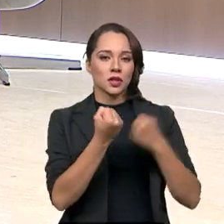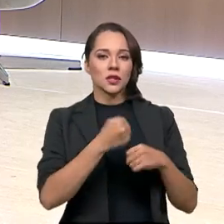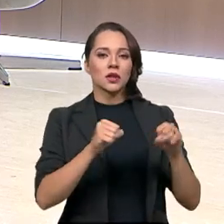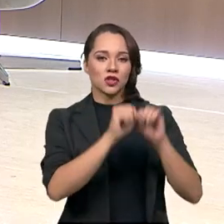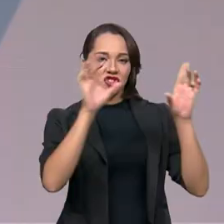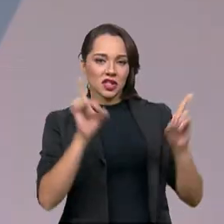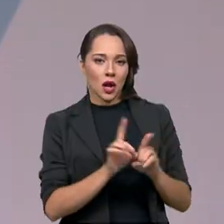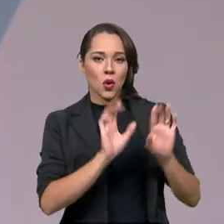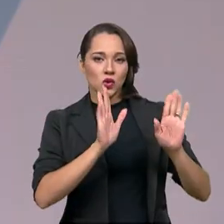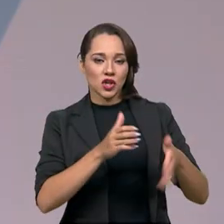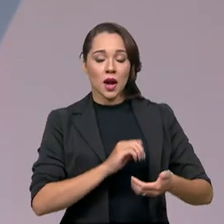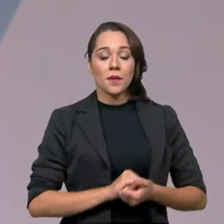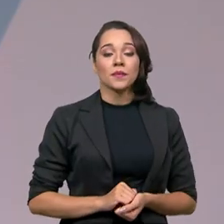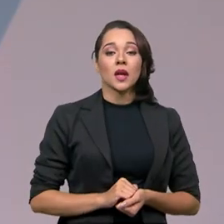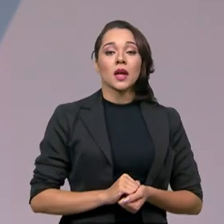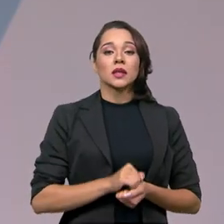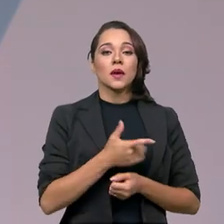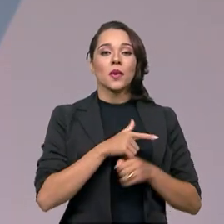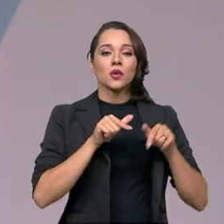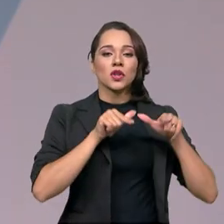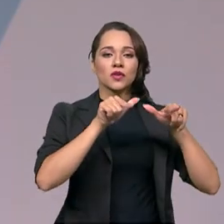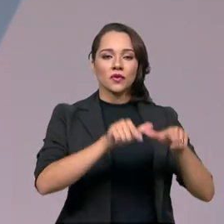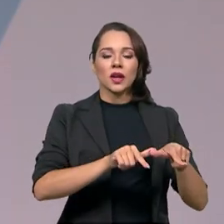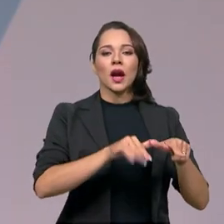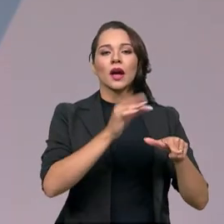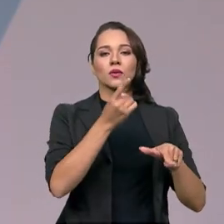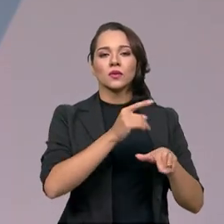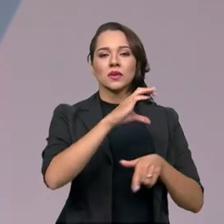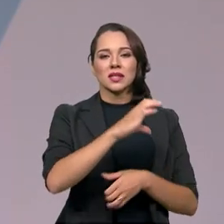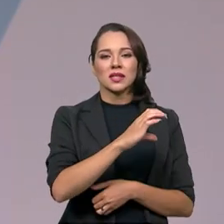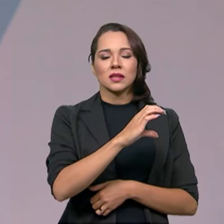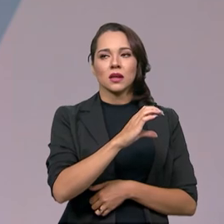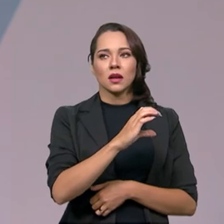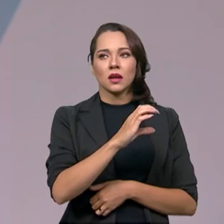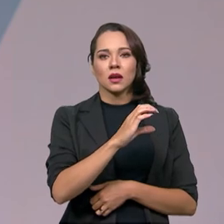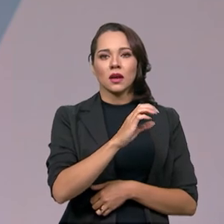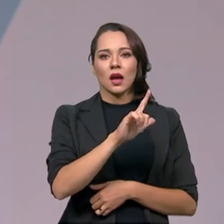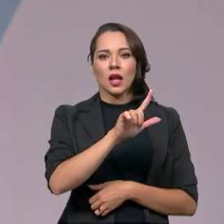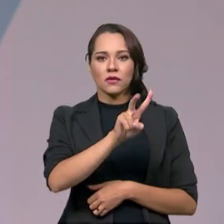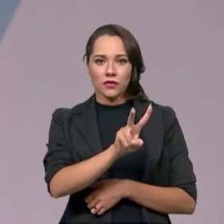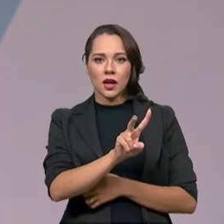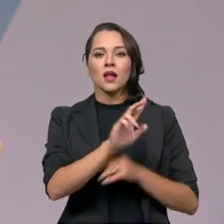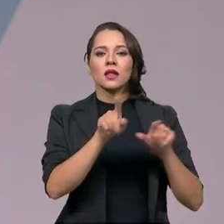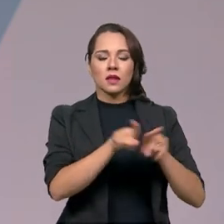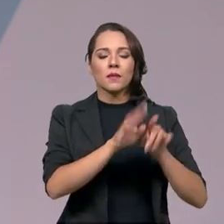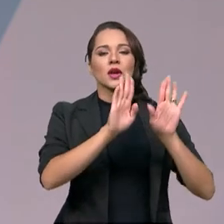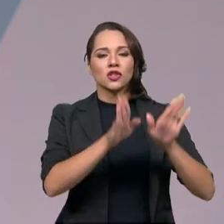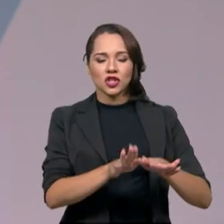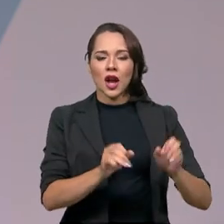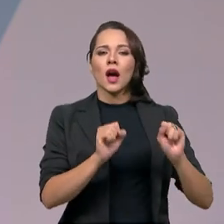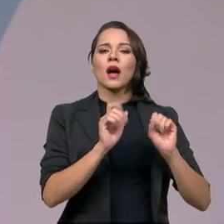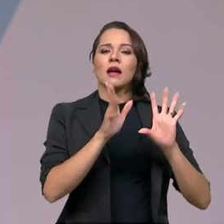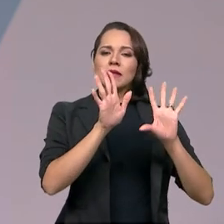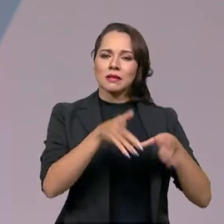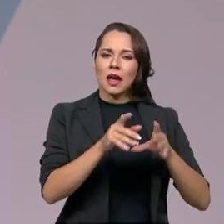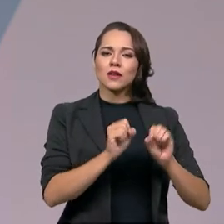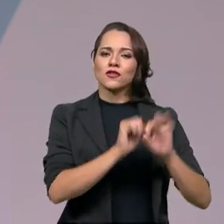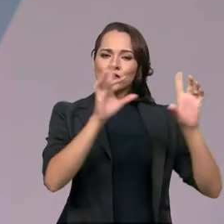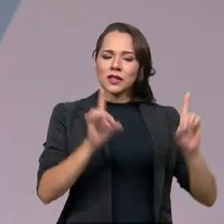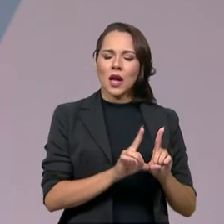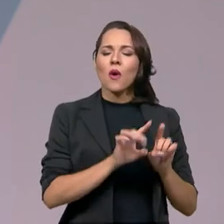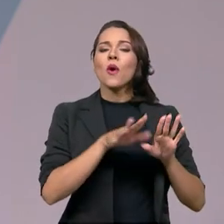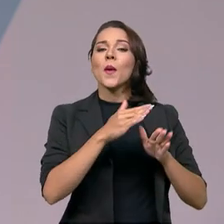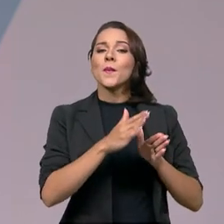digitalizada? O Certificado de Registro de Licenciamento do Veículo também está digitalizado? Quais são os próximos passos nesse